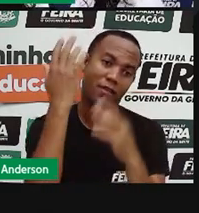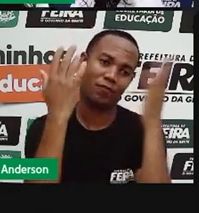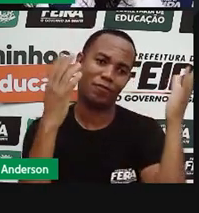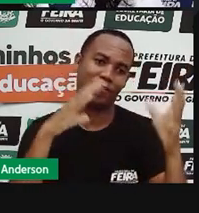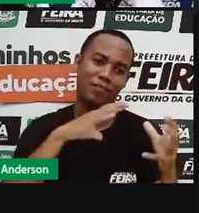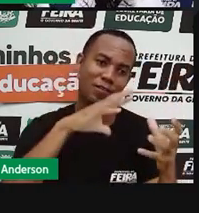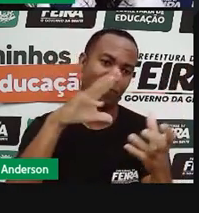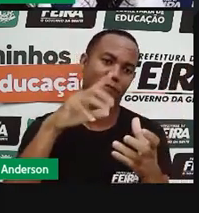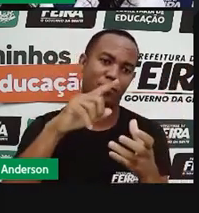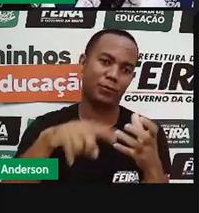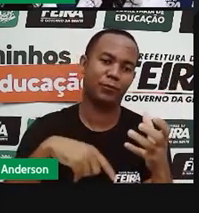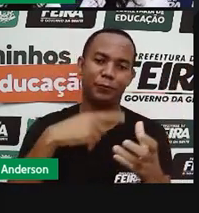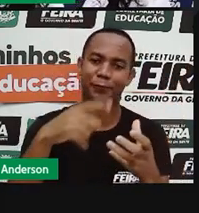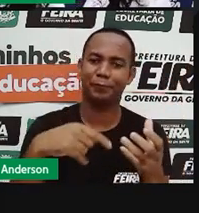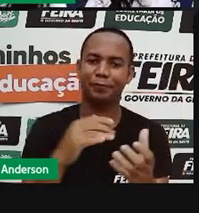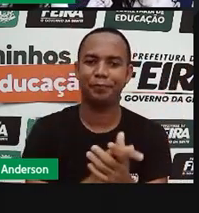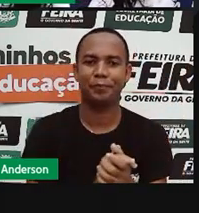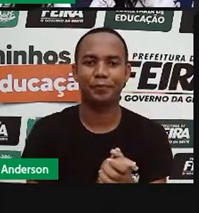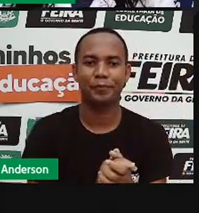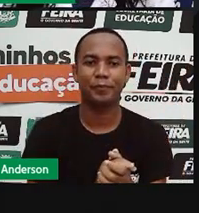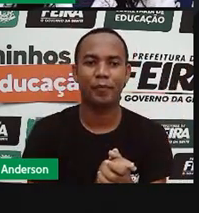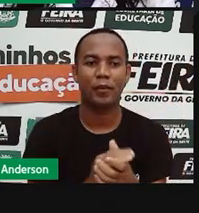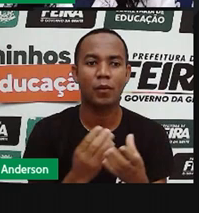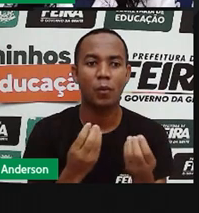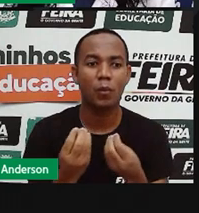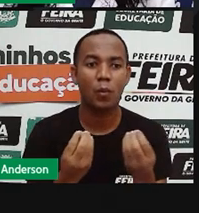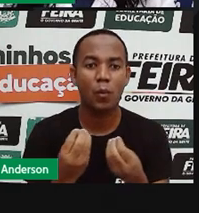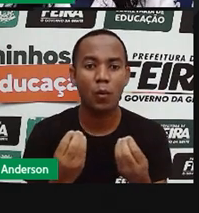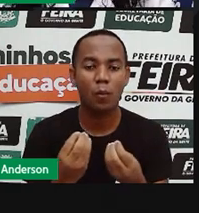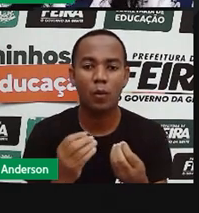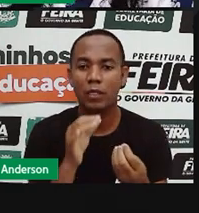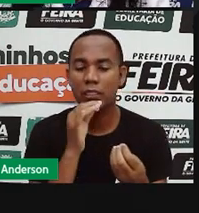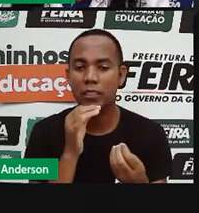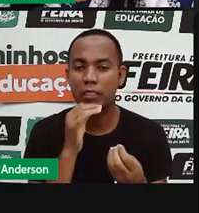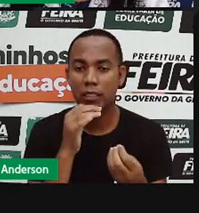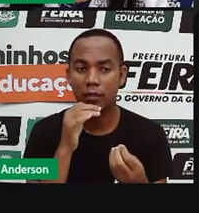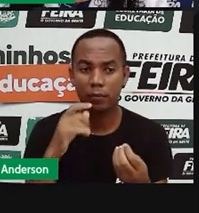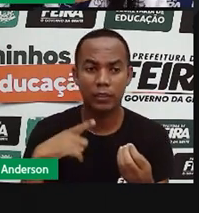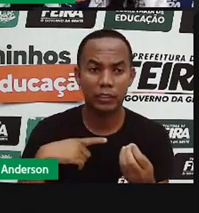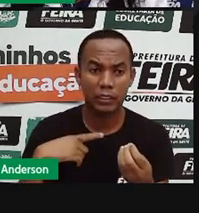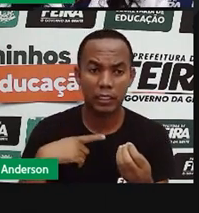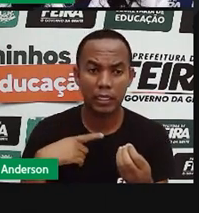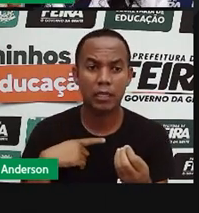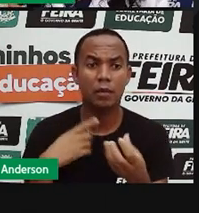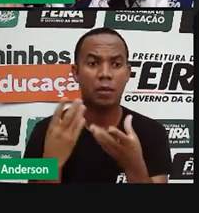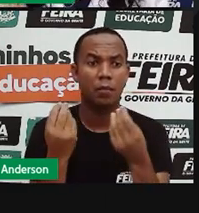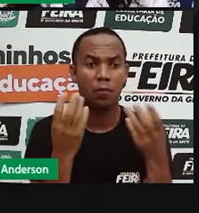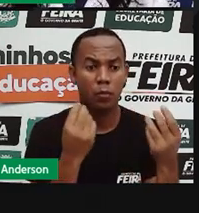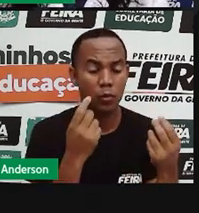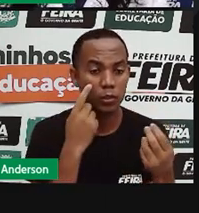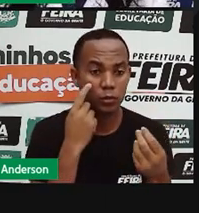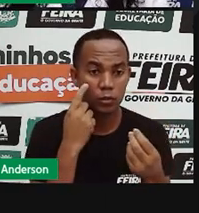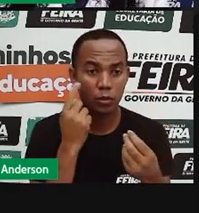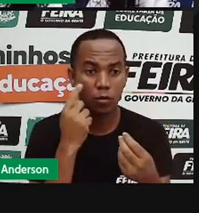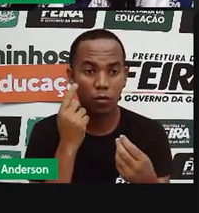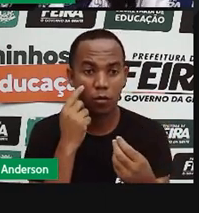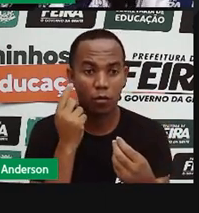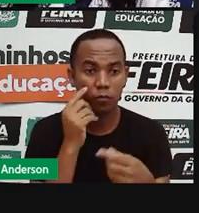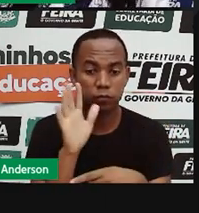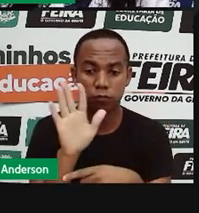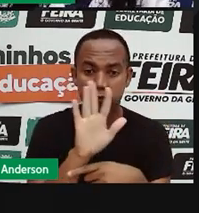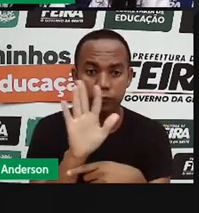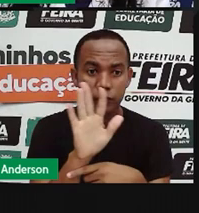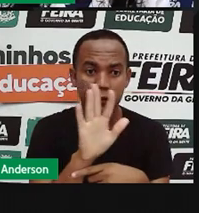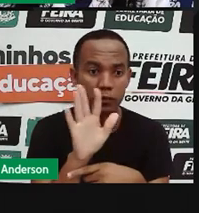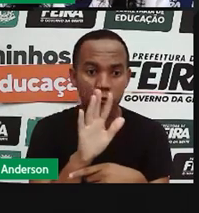Esse ano, um vulcão entrou em erupição e tem muitos vídeos no YouTube. Se você